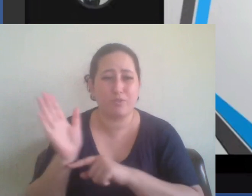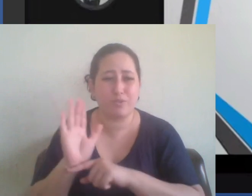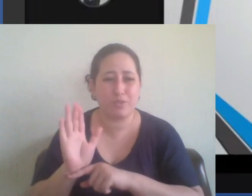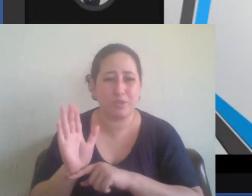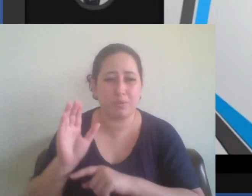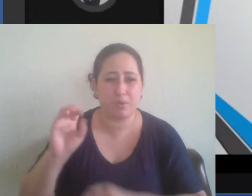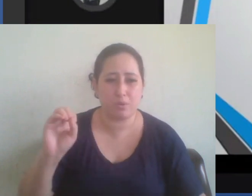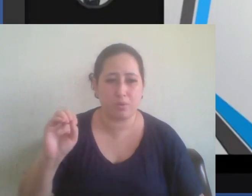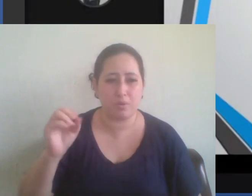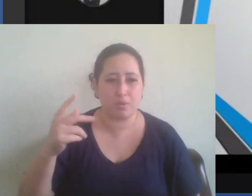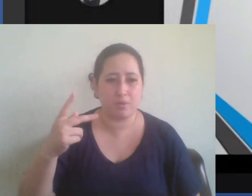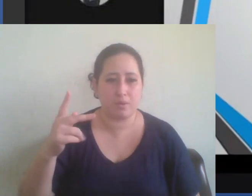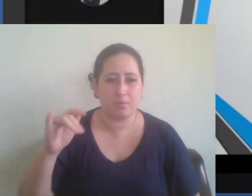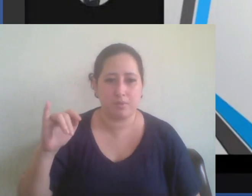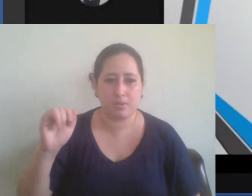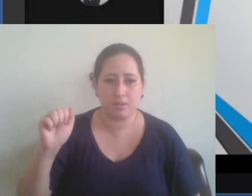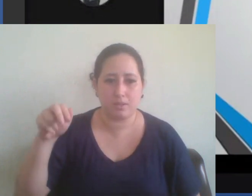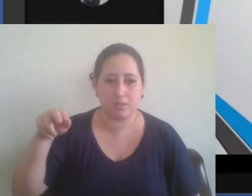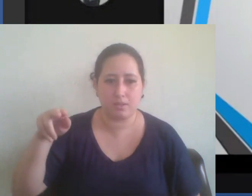sobre o gueto de Varsoja